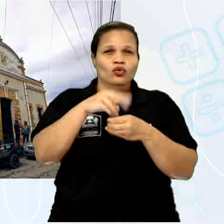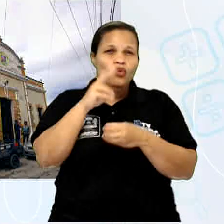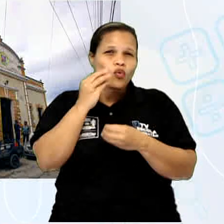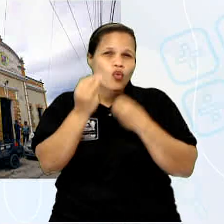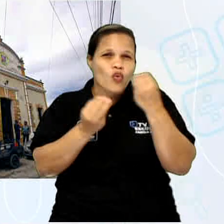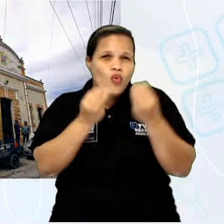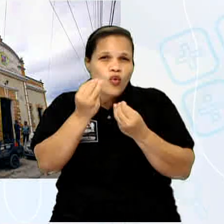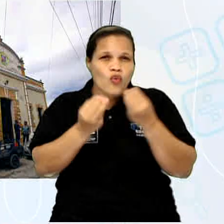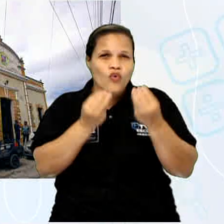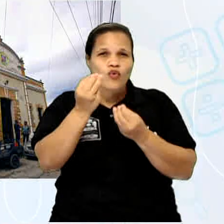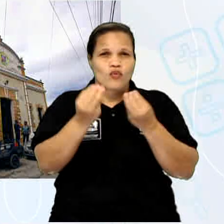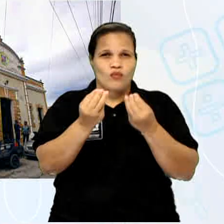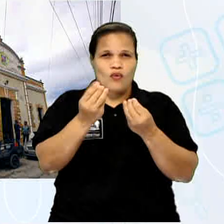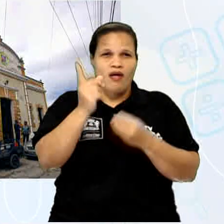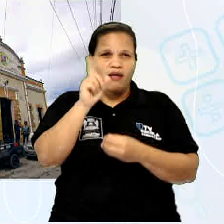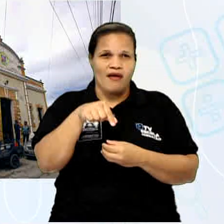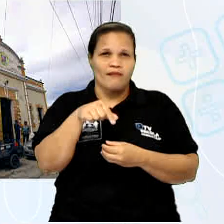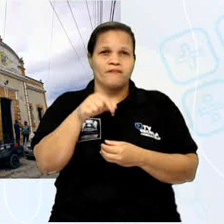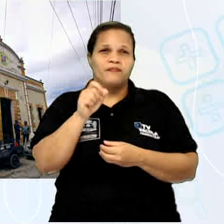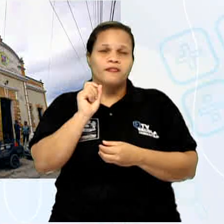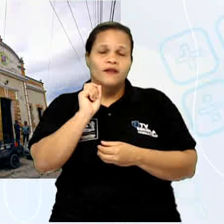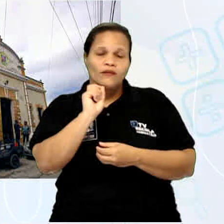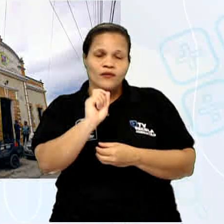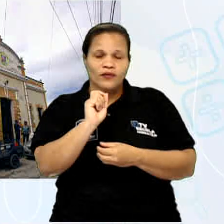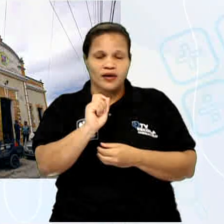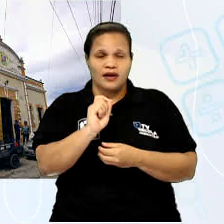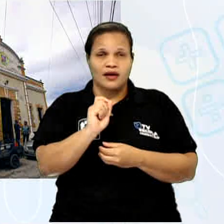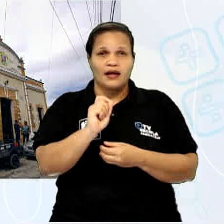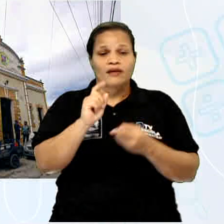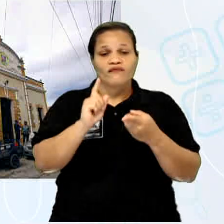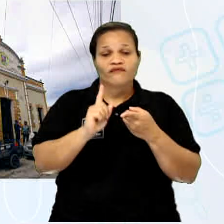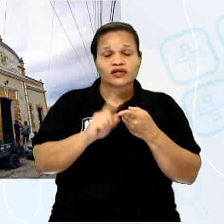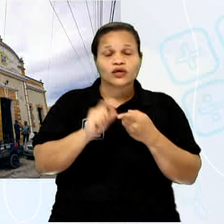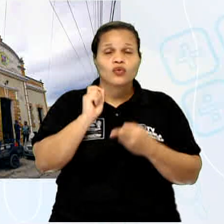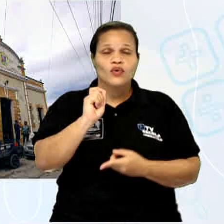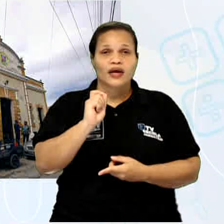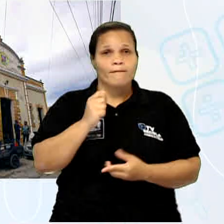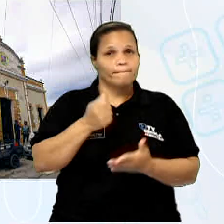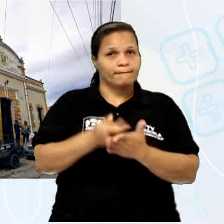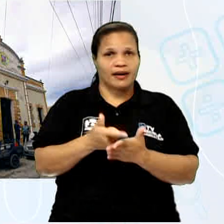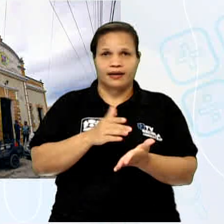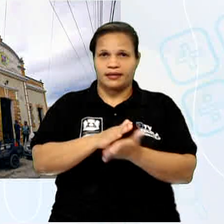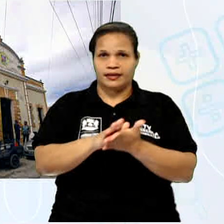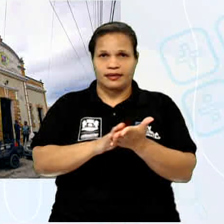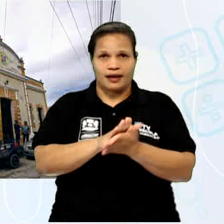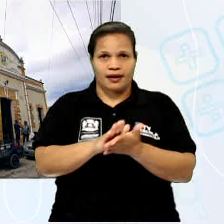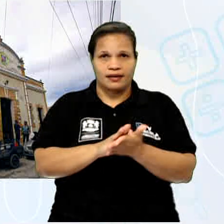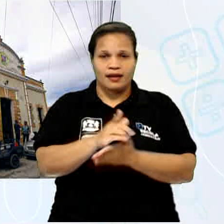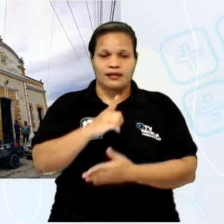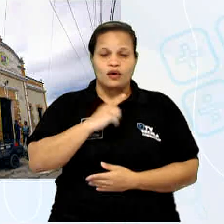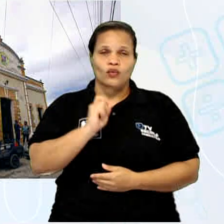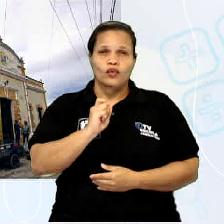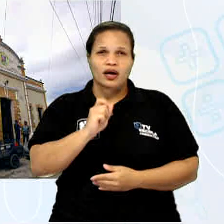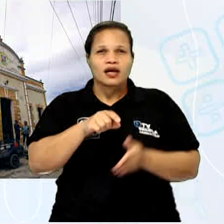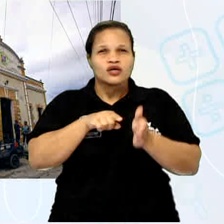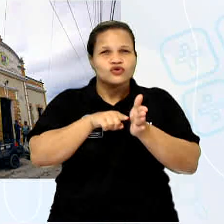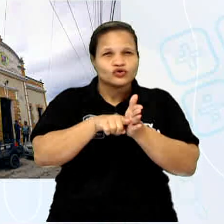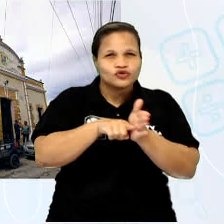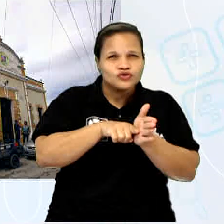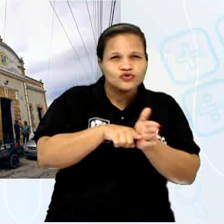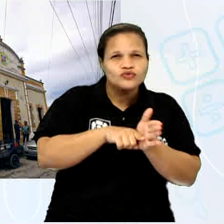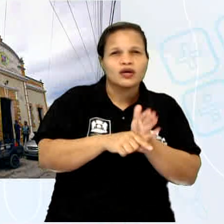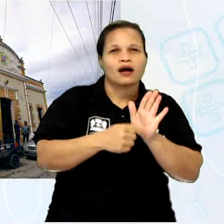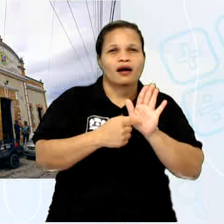falou anteriormente. É uma entidade civil sem fins lucrativos, que tem, por fim, estudo, discussões, investigações e